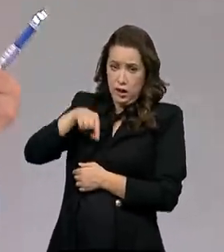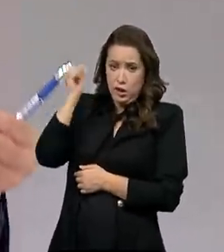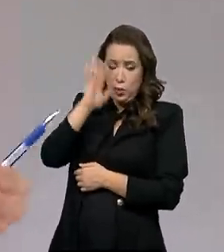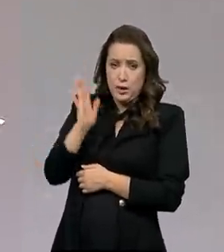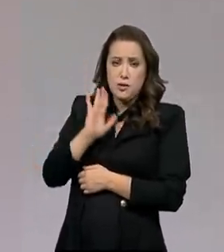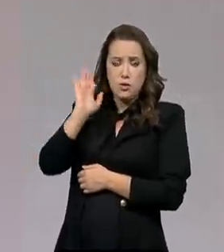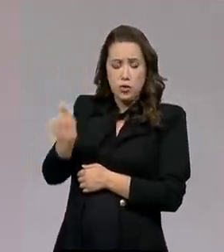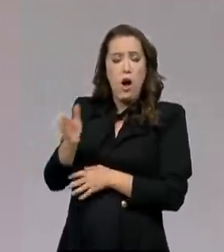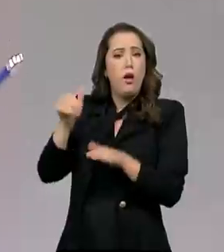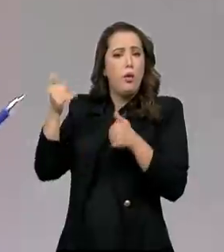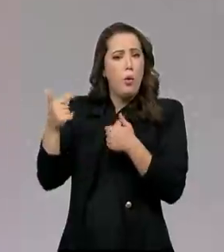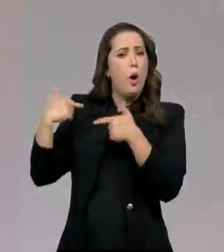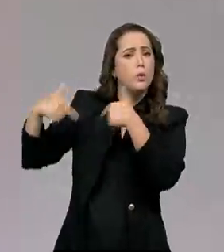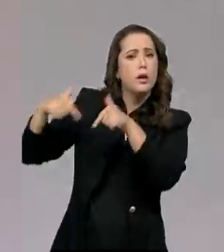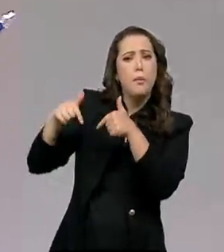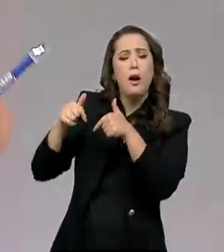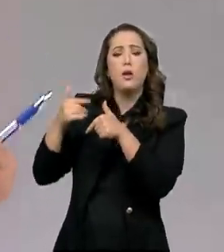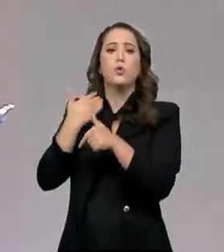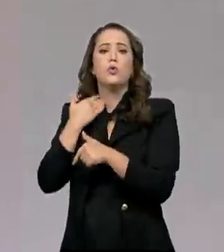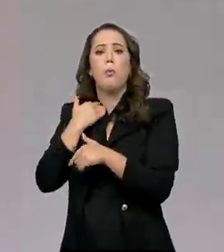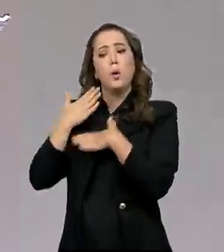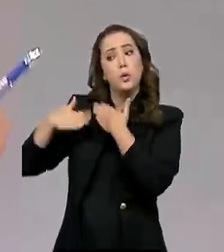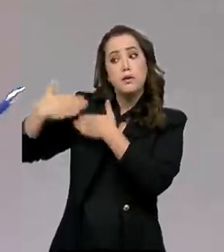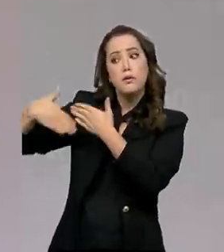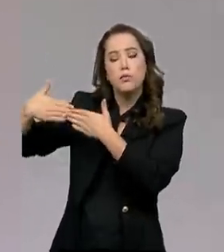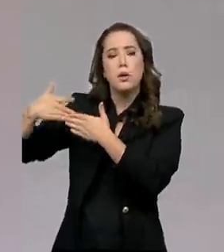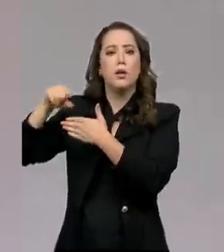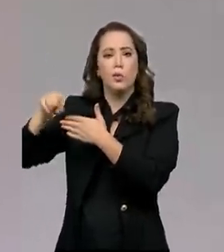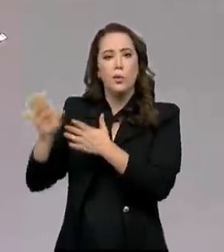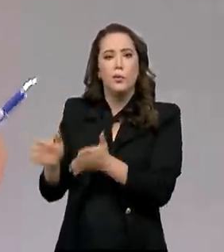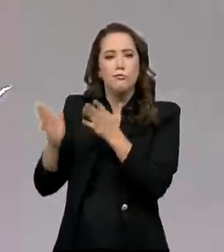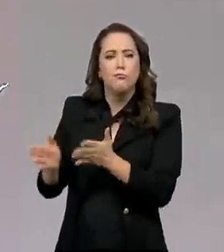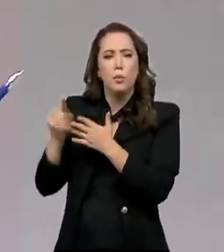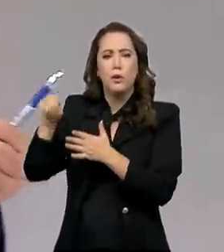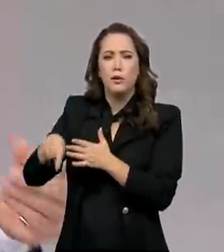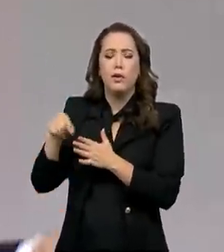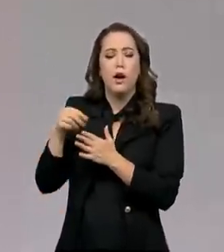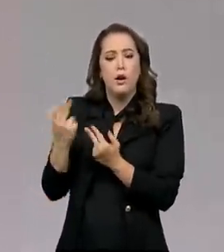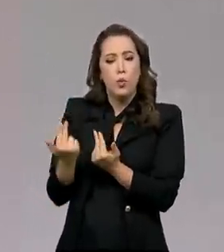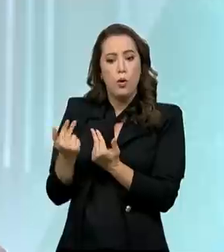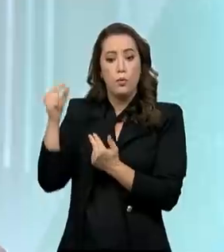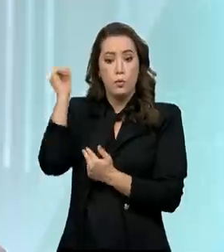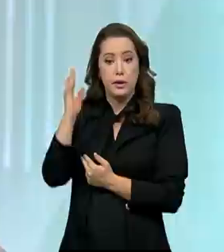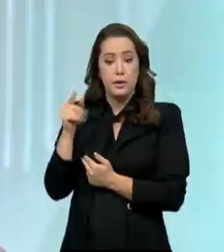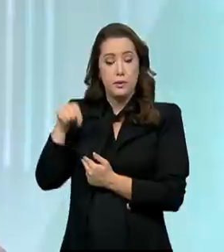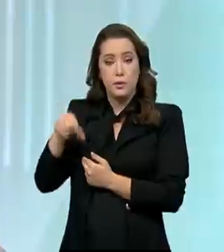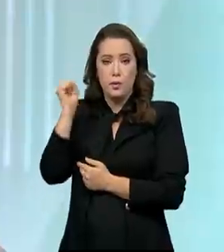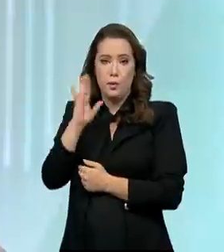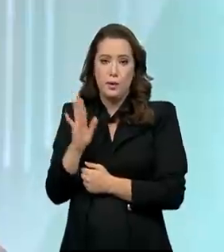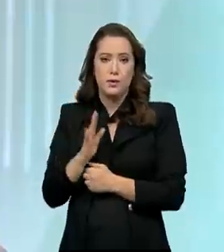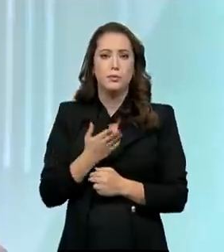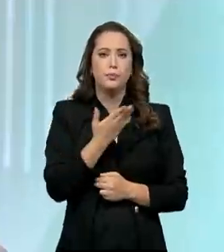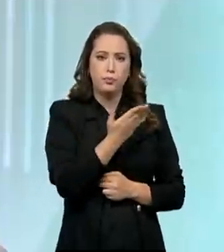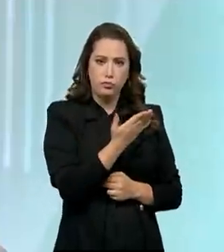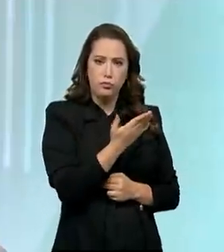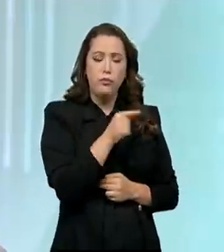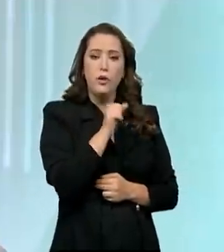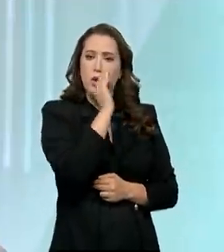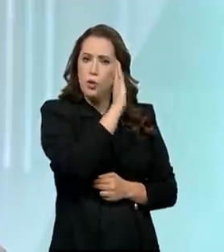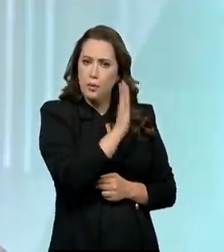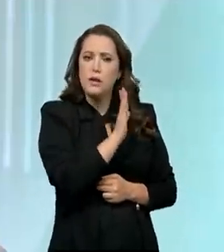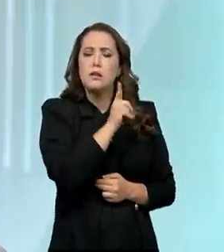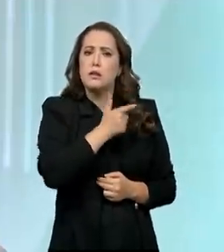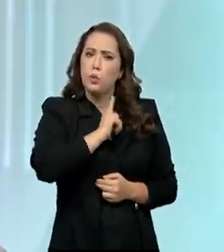que o papel de um banco de desenvolvimento para fomentar isso num país como o Brasil? Essa realidade, ela com